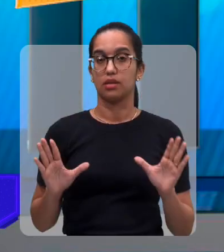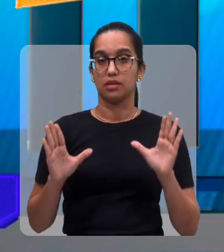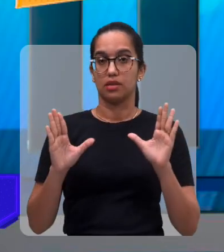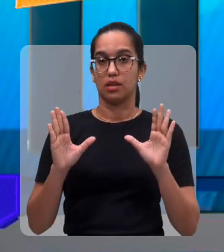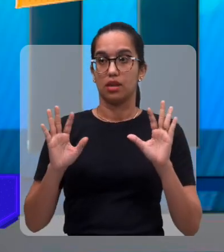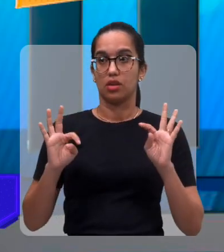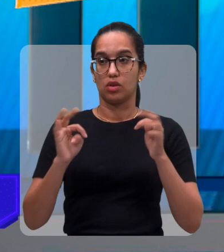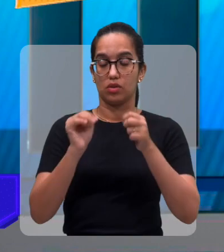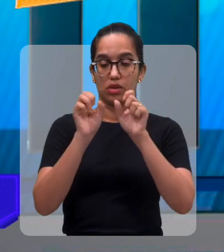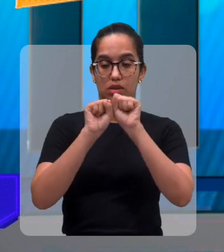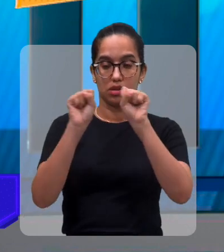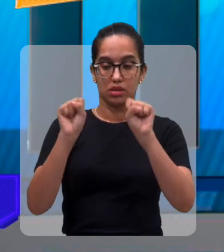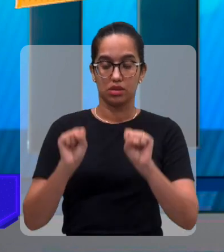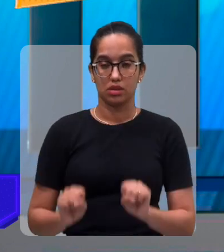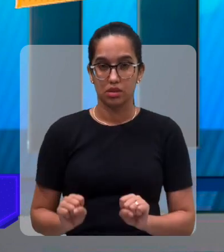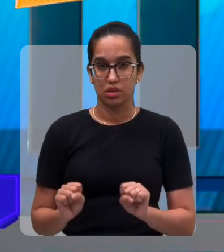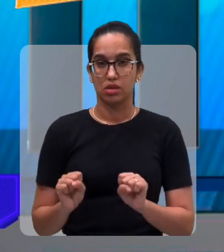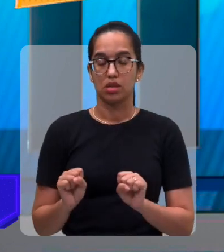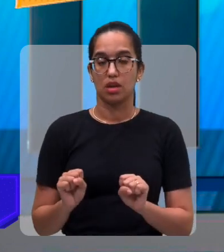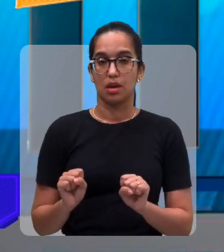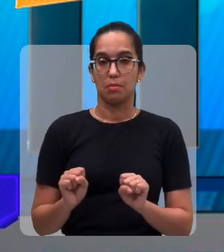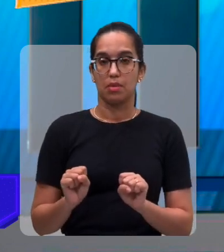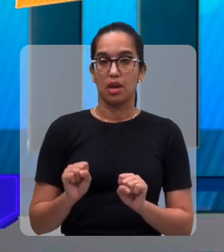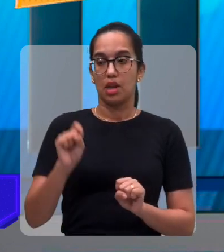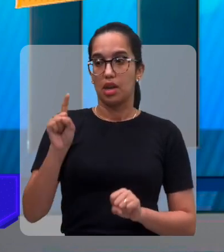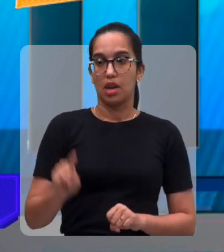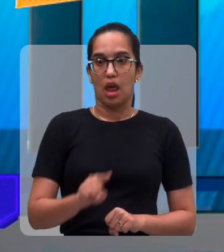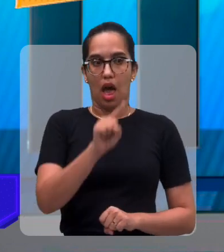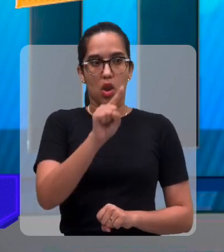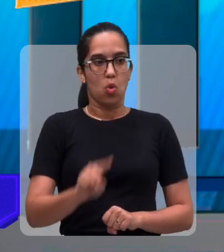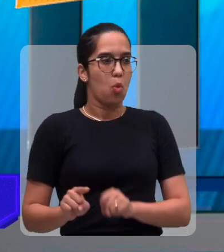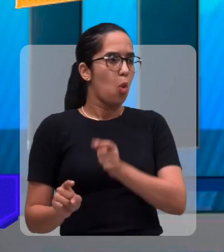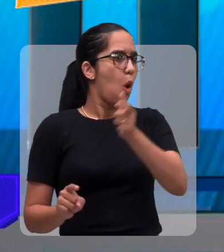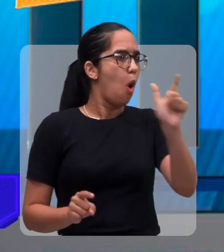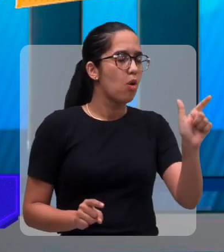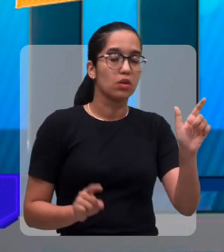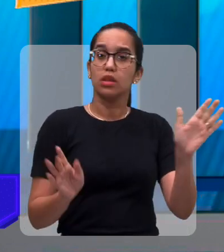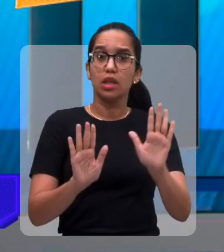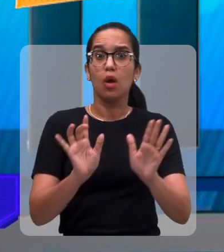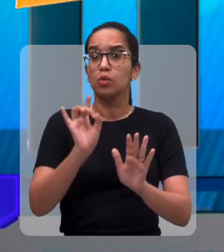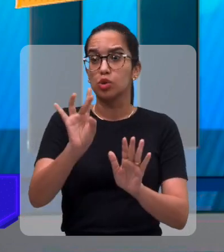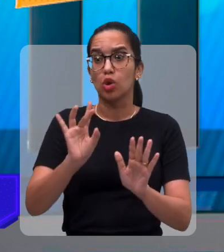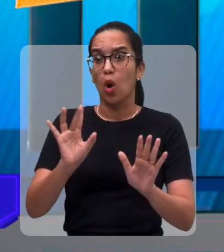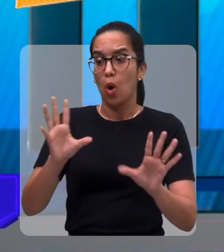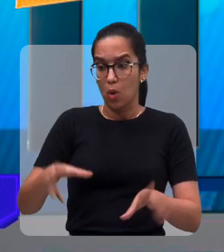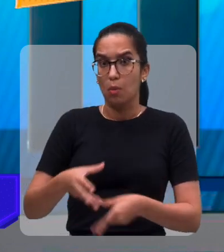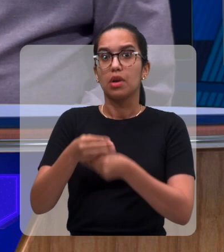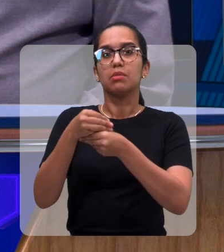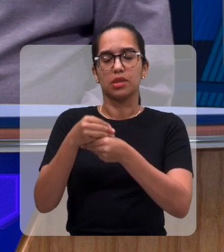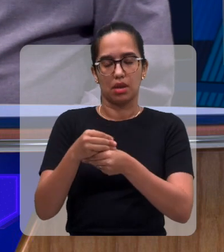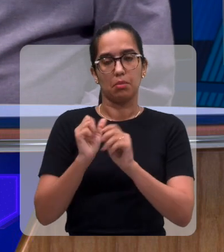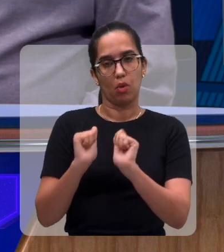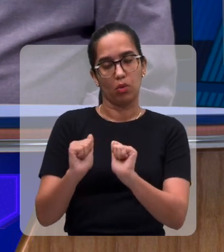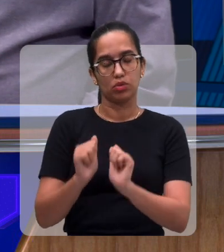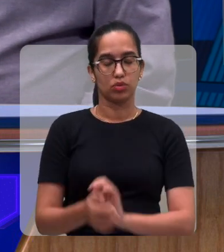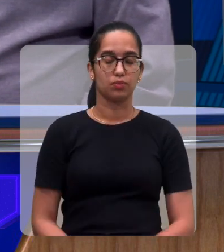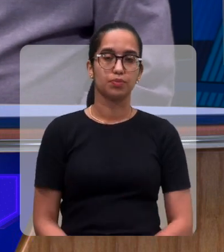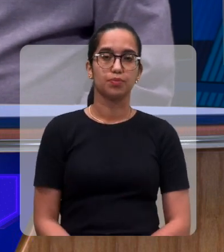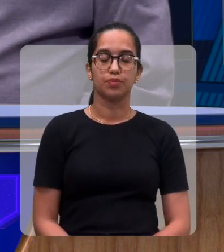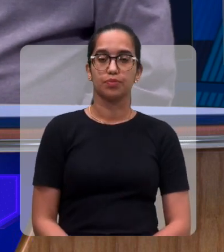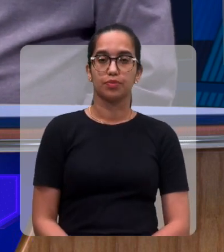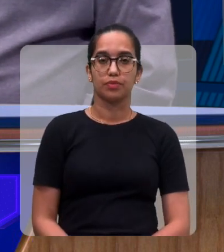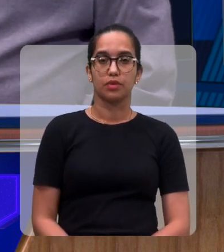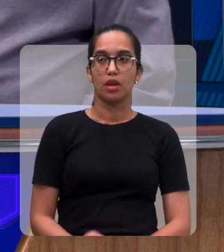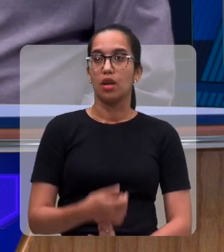sistema, ele não anula esse primeiro que nós falamos, né? É mais uma opção. Tudo bem. Bom, Luiz, já que estamos falando em